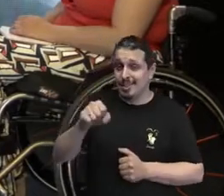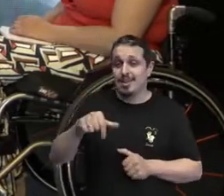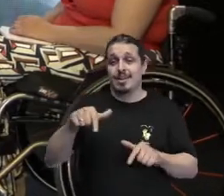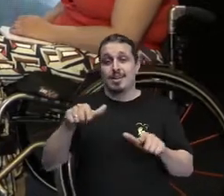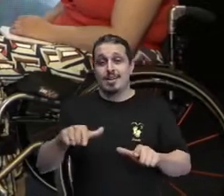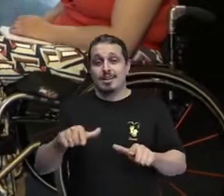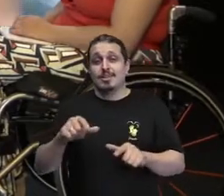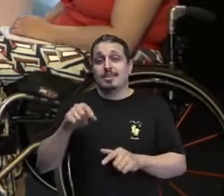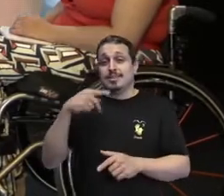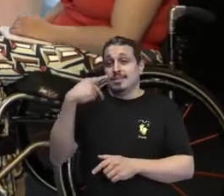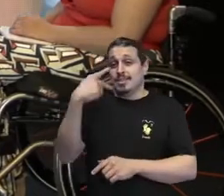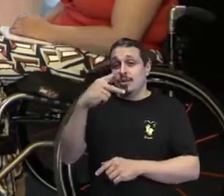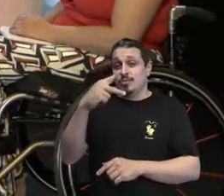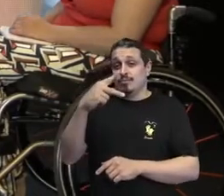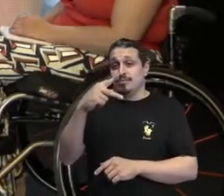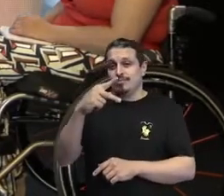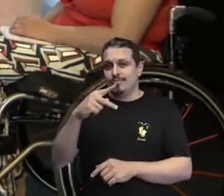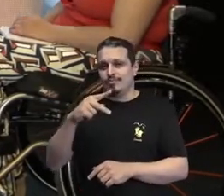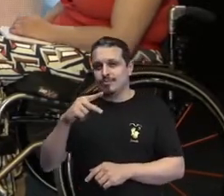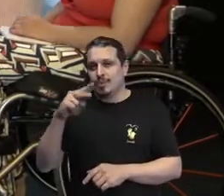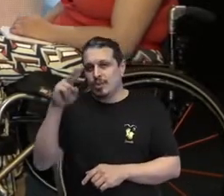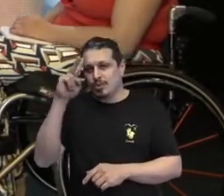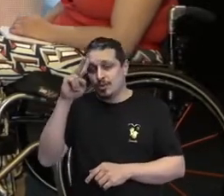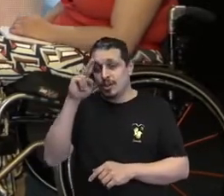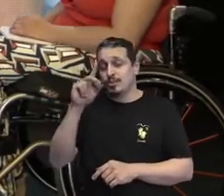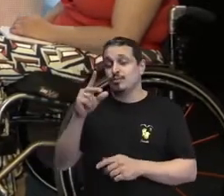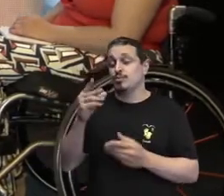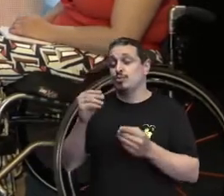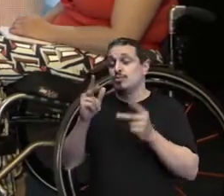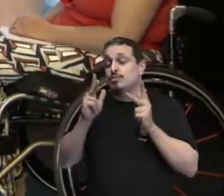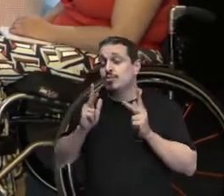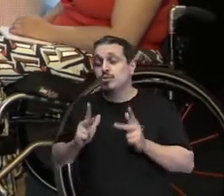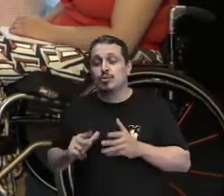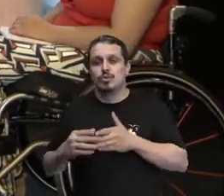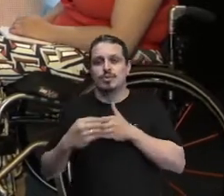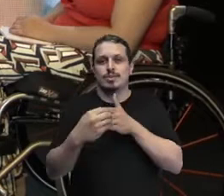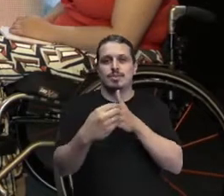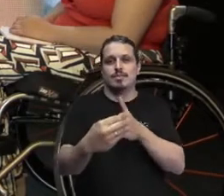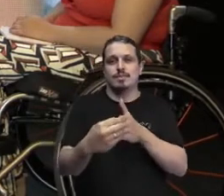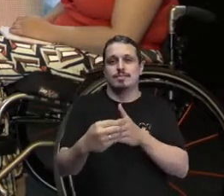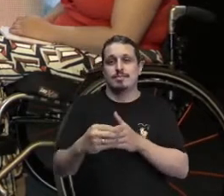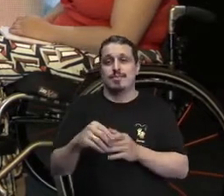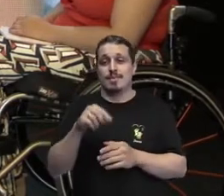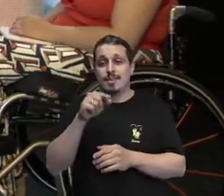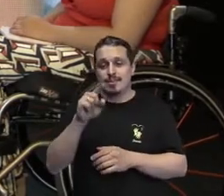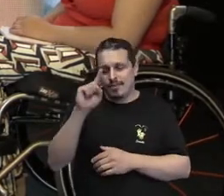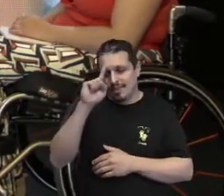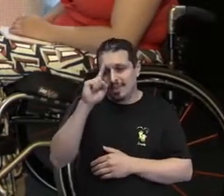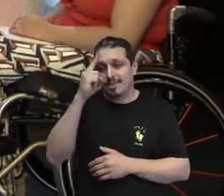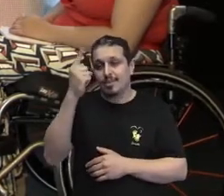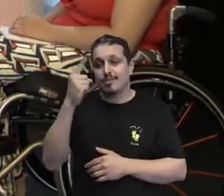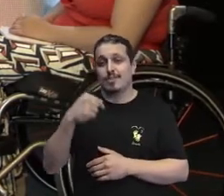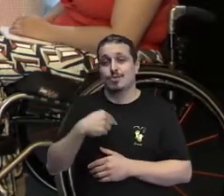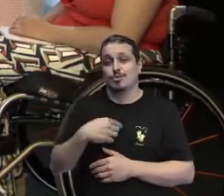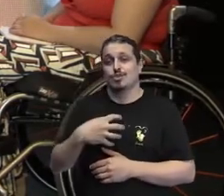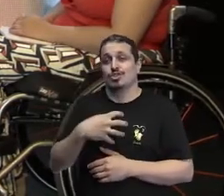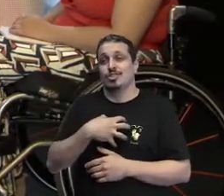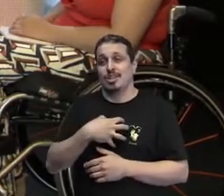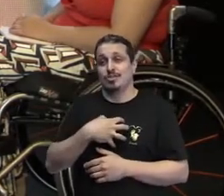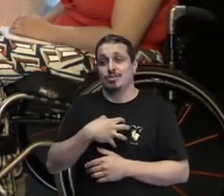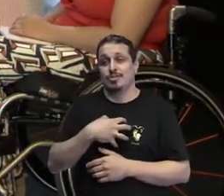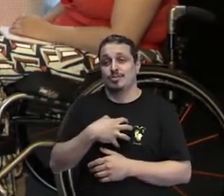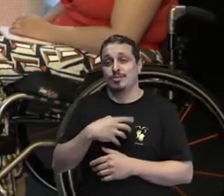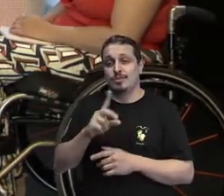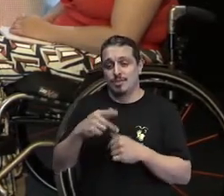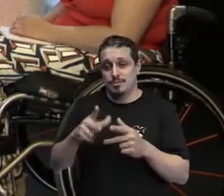lembrado aqui por nós e por tantas pessoas que te acompanham, a gente pensou, de alguma forma, de te dar um